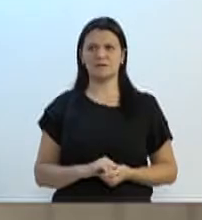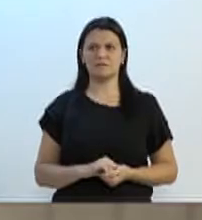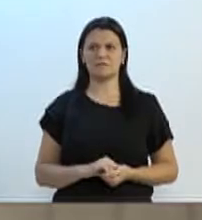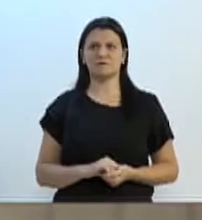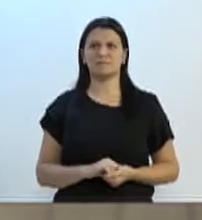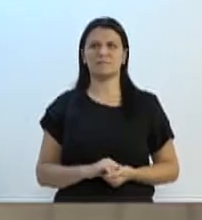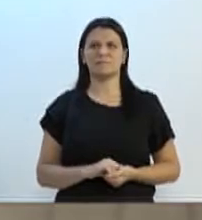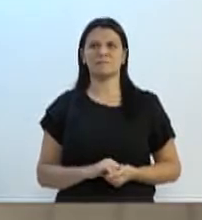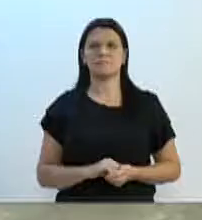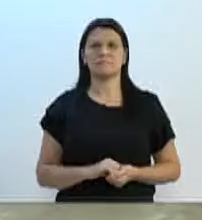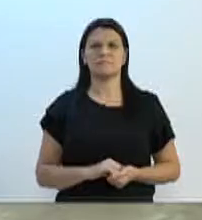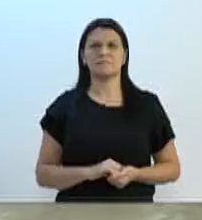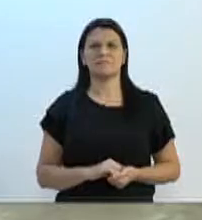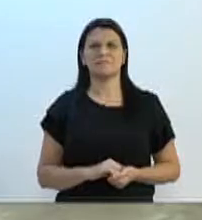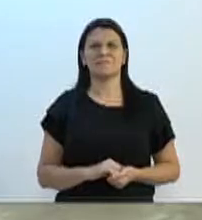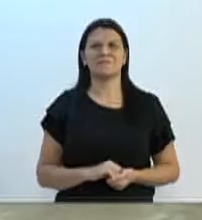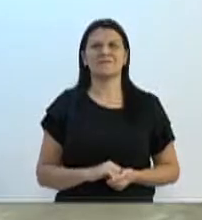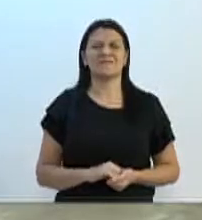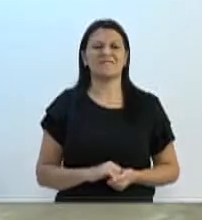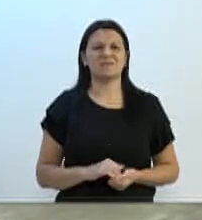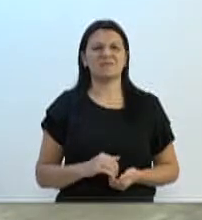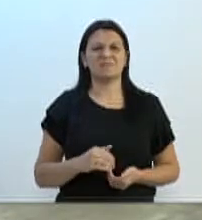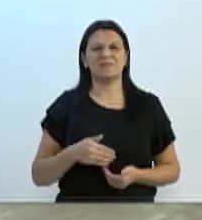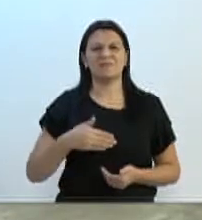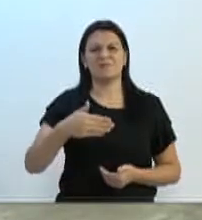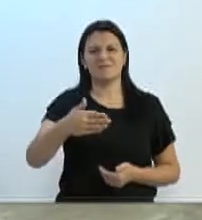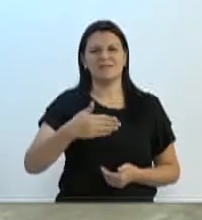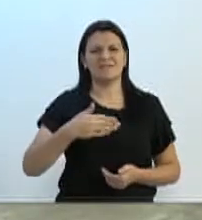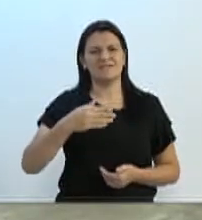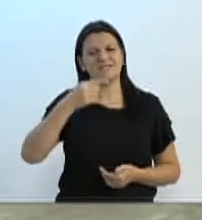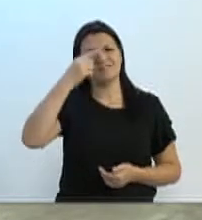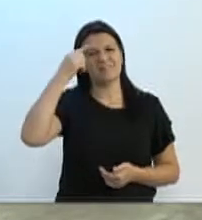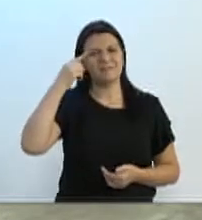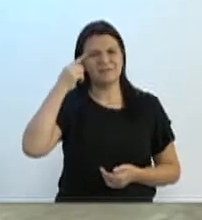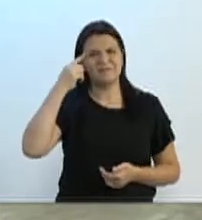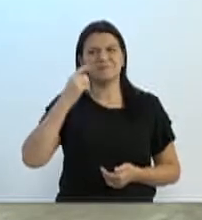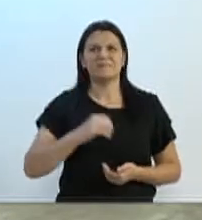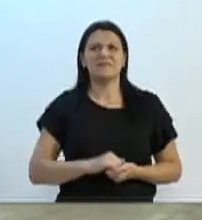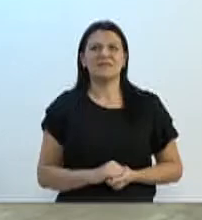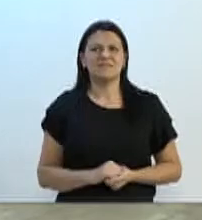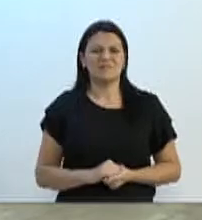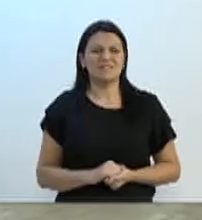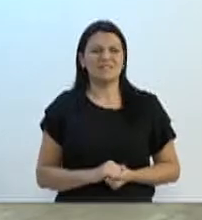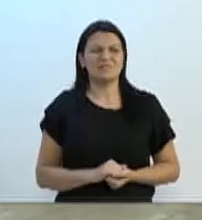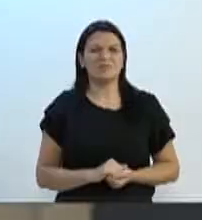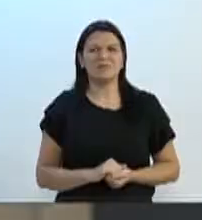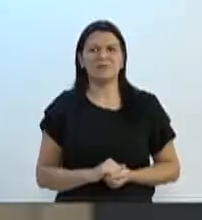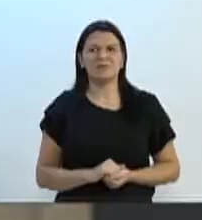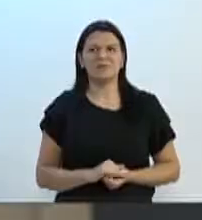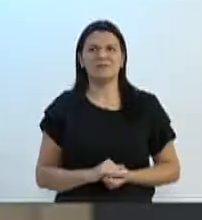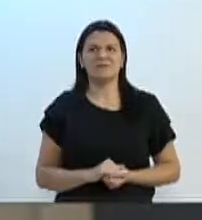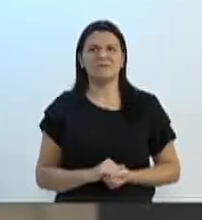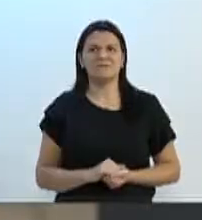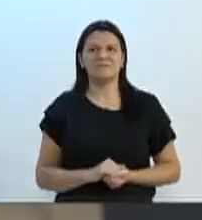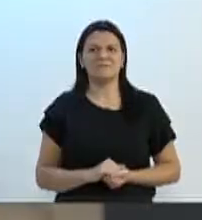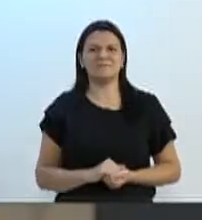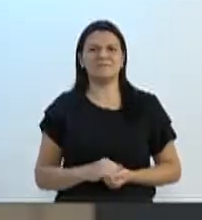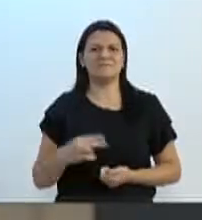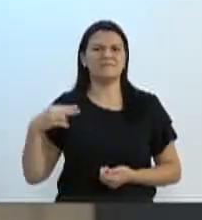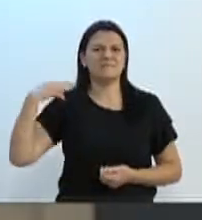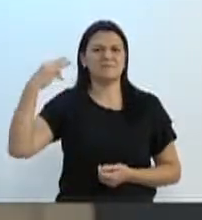Também vamos ouvir com autorização do orador em a parte, o vereador Ailton de Souza, o vereador Ito. Vereador Adriano Pereira,